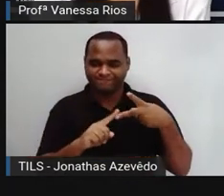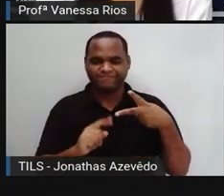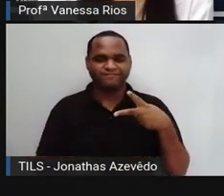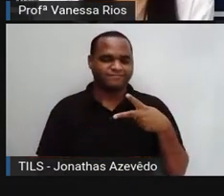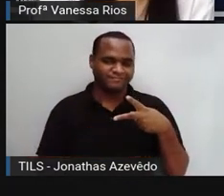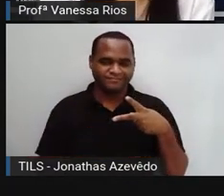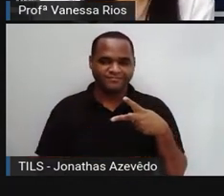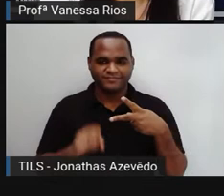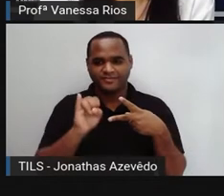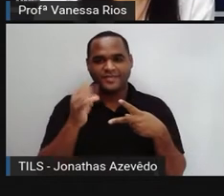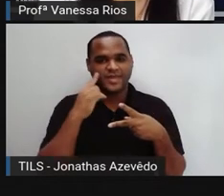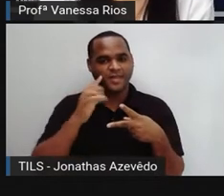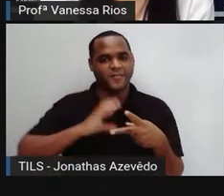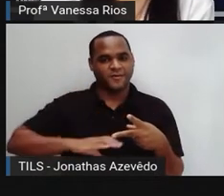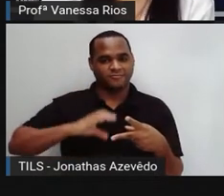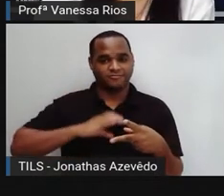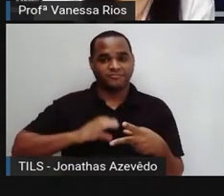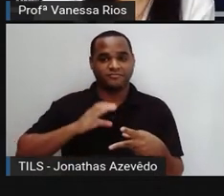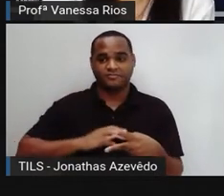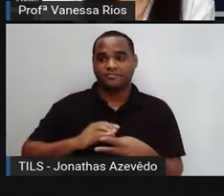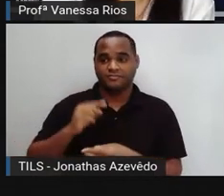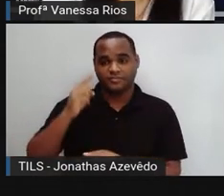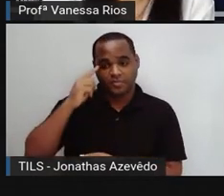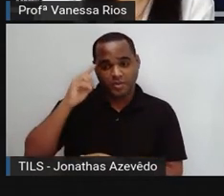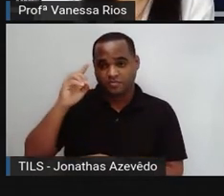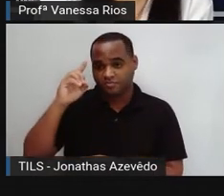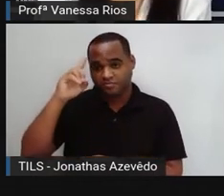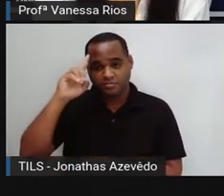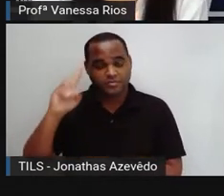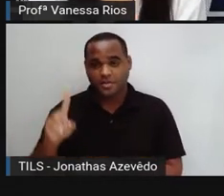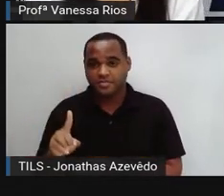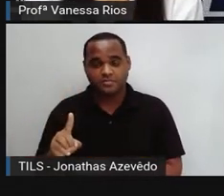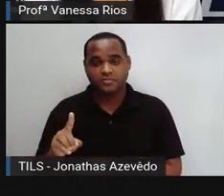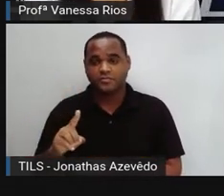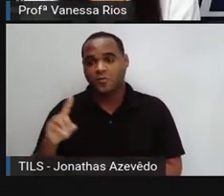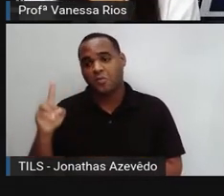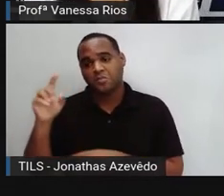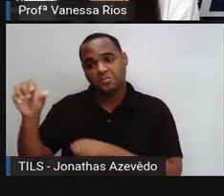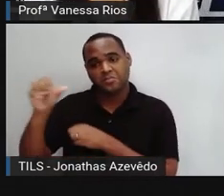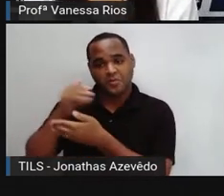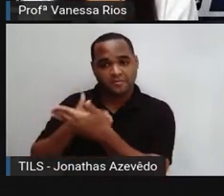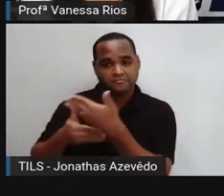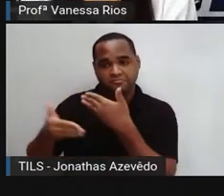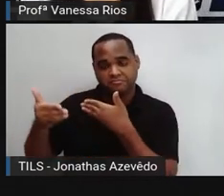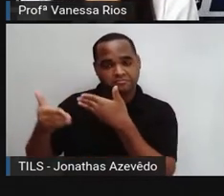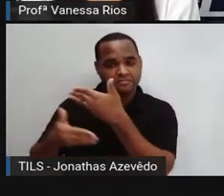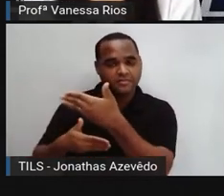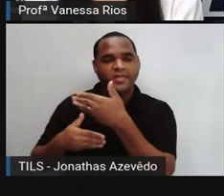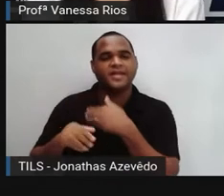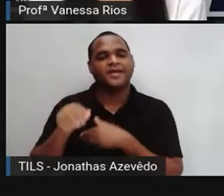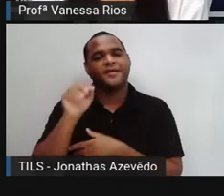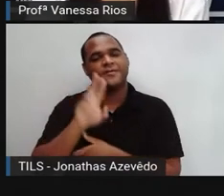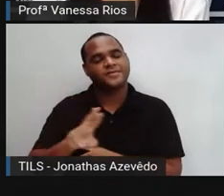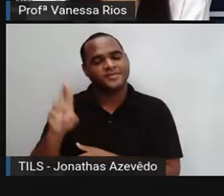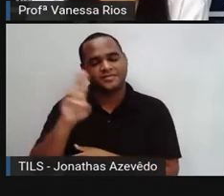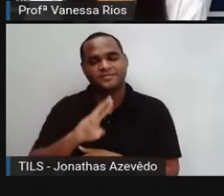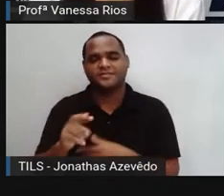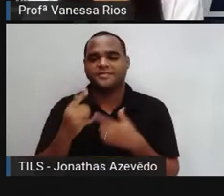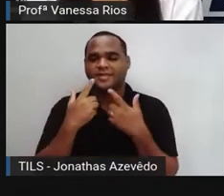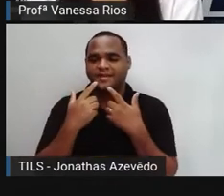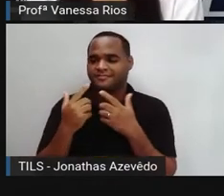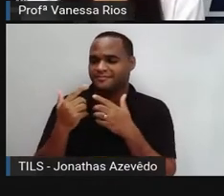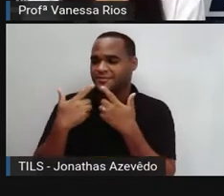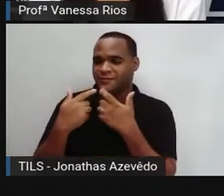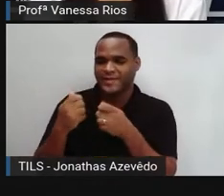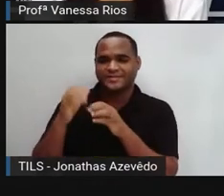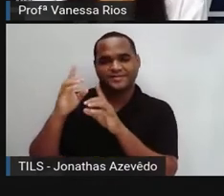se eu fosse falar em língua portuguesa, talvez o japonês não me entenderia, ou vice-versa, né? Mas utilizando essa linguagem digital,